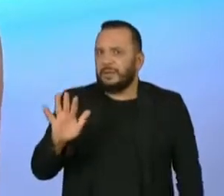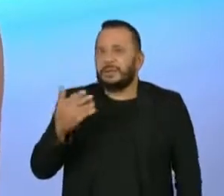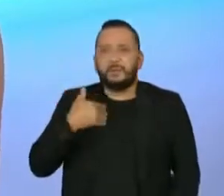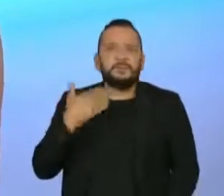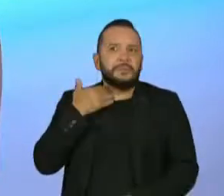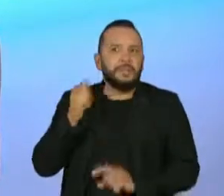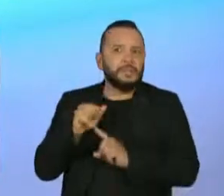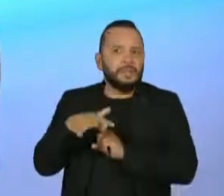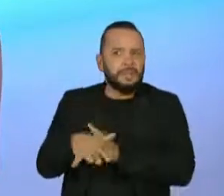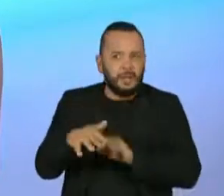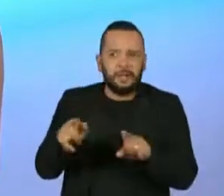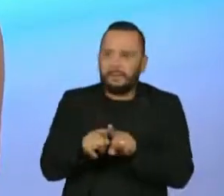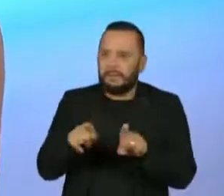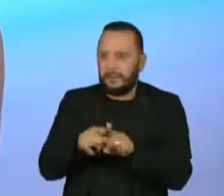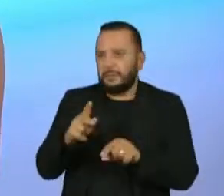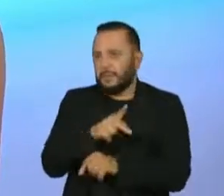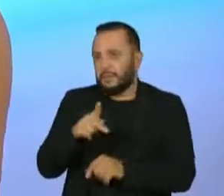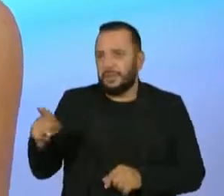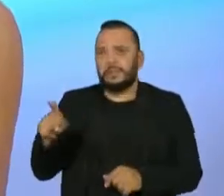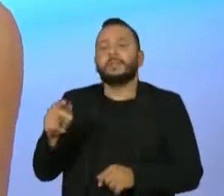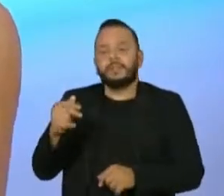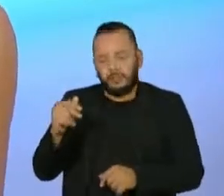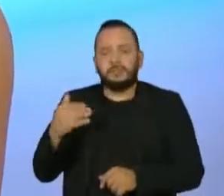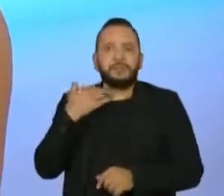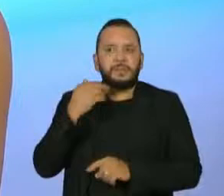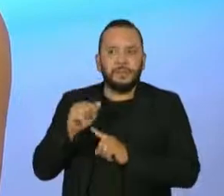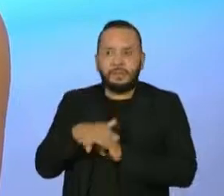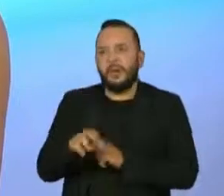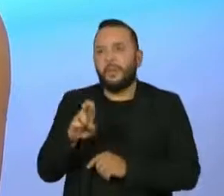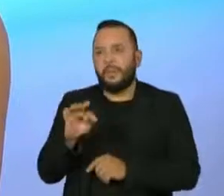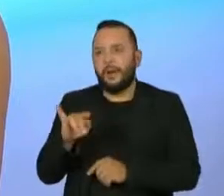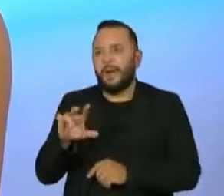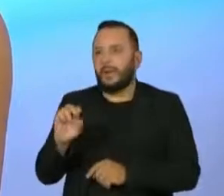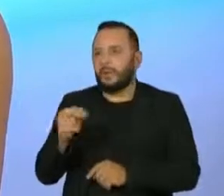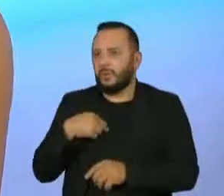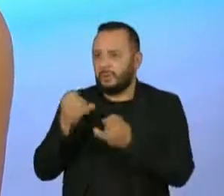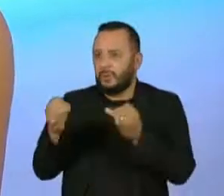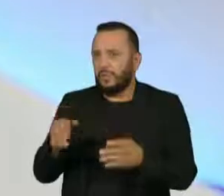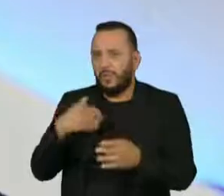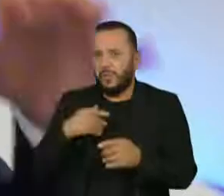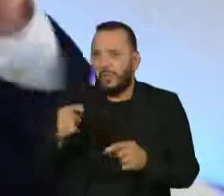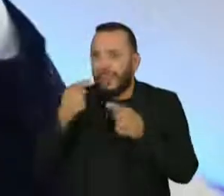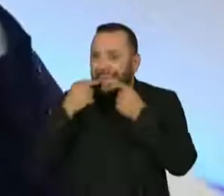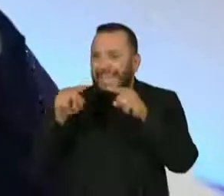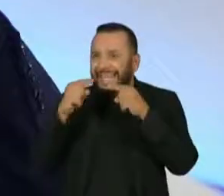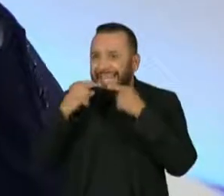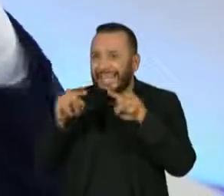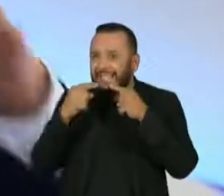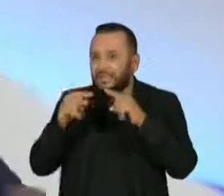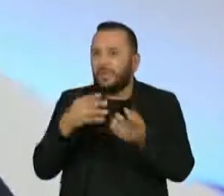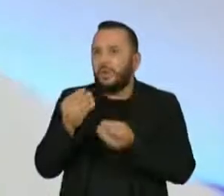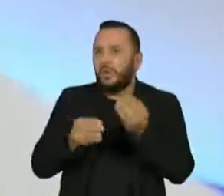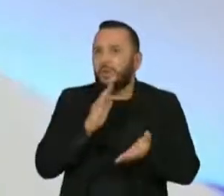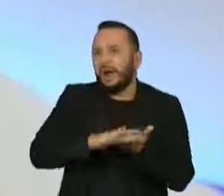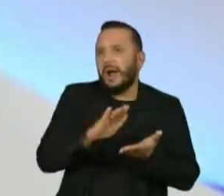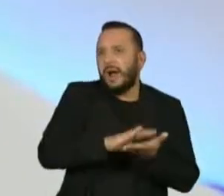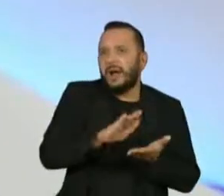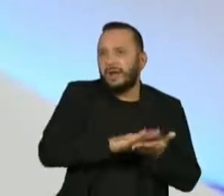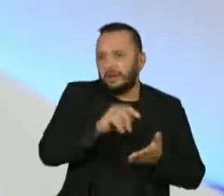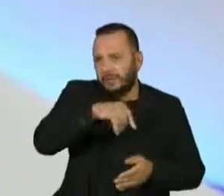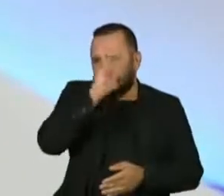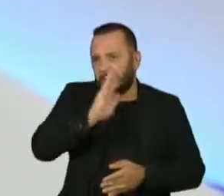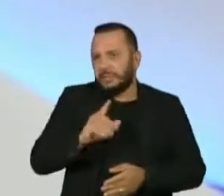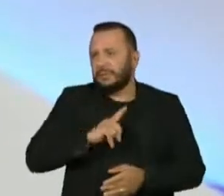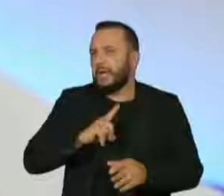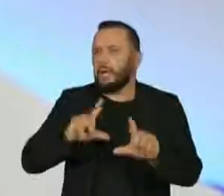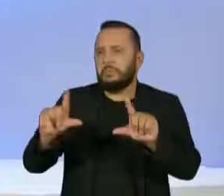Banco Central, o presidente do Banco Central, Roberto Campos Neto, ele tem amenizado as críticas à situação das contas públicas no Brasil, acha